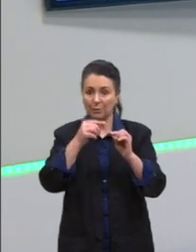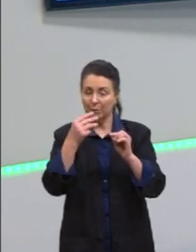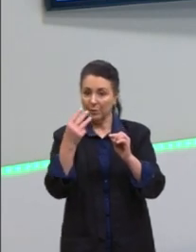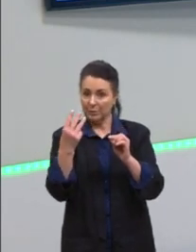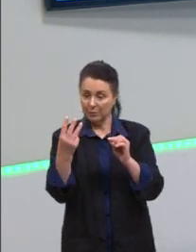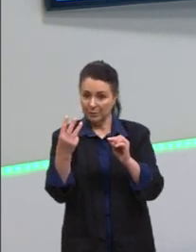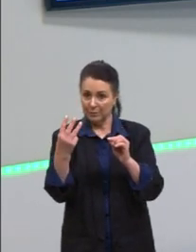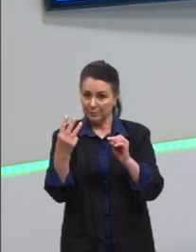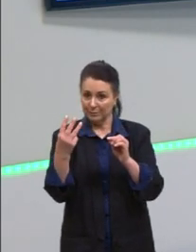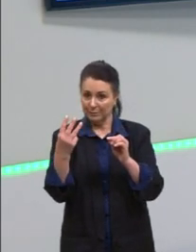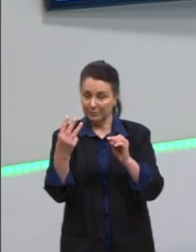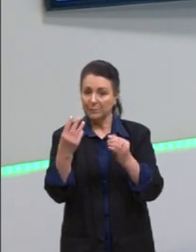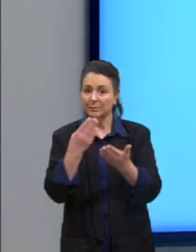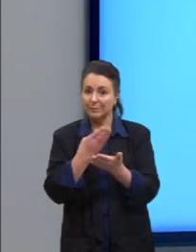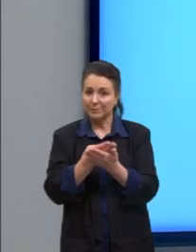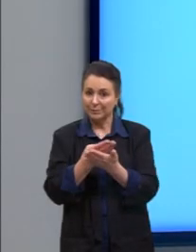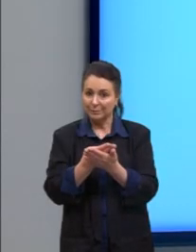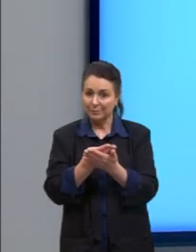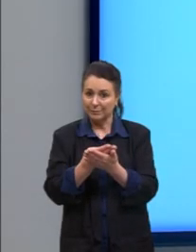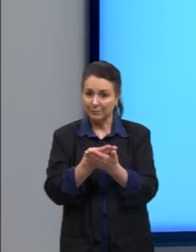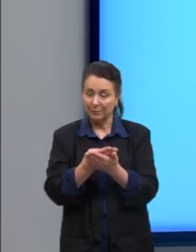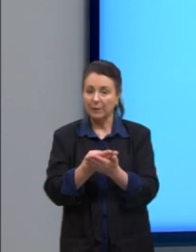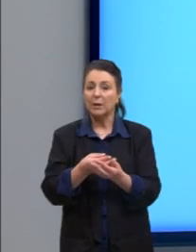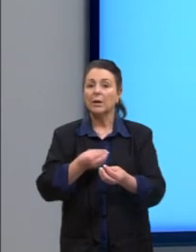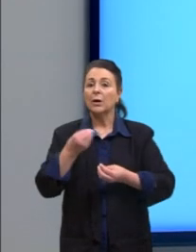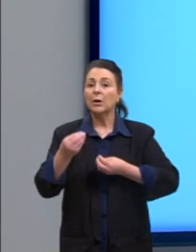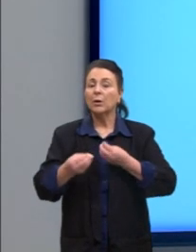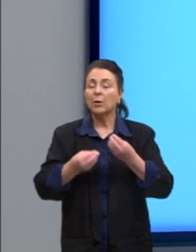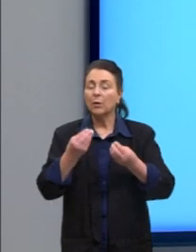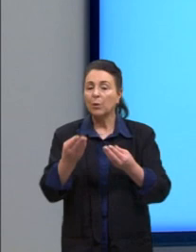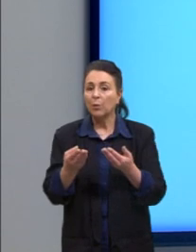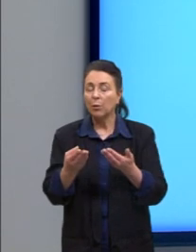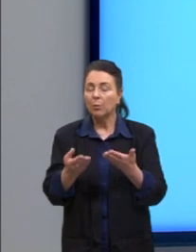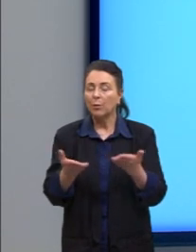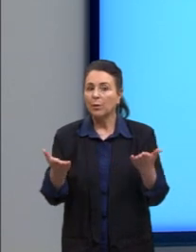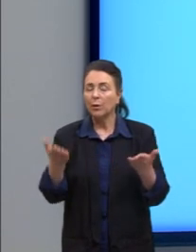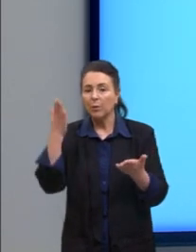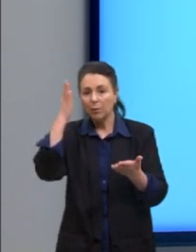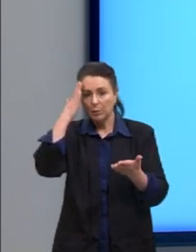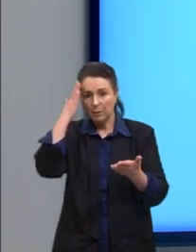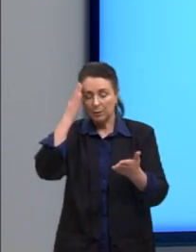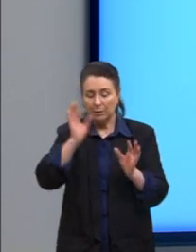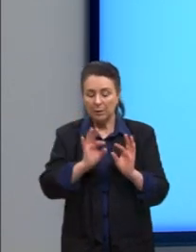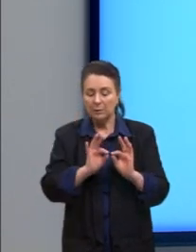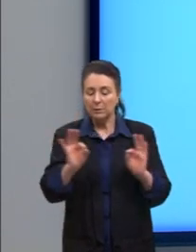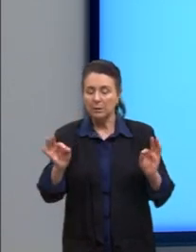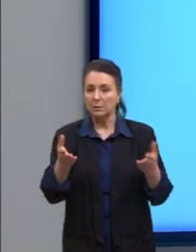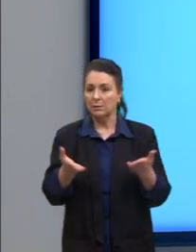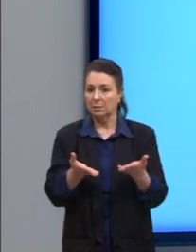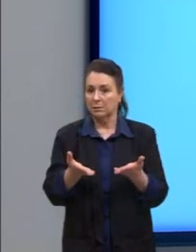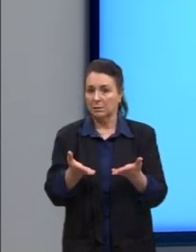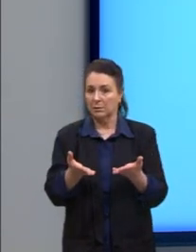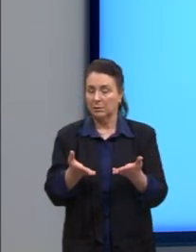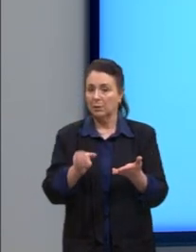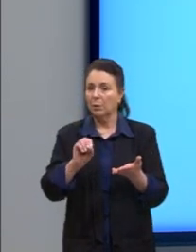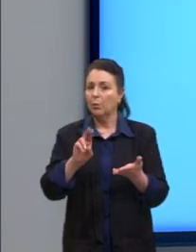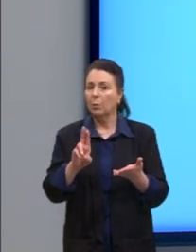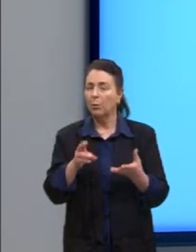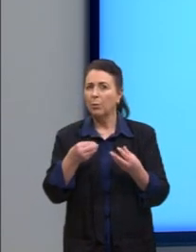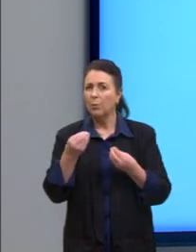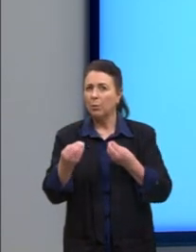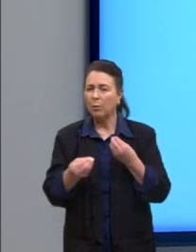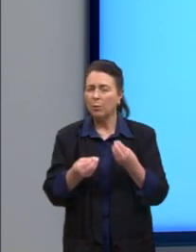estudamos. Mas, então, gente, como é que eu vou determinar exatamente essa distância? Ou, como é que eu sei se ele